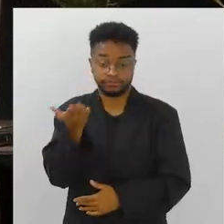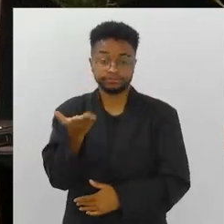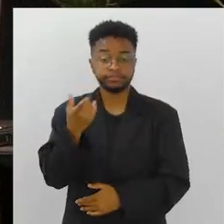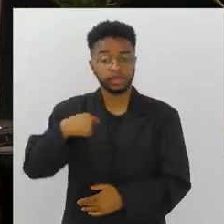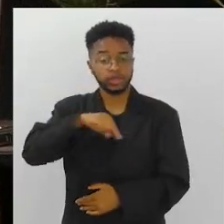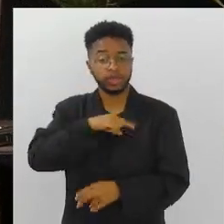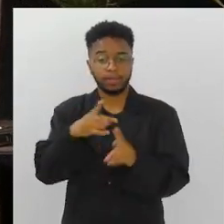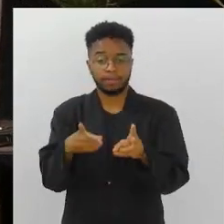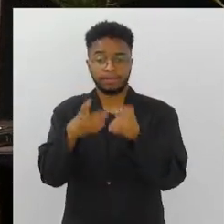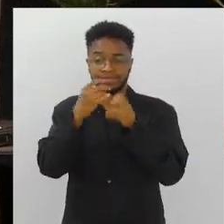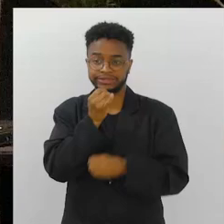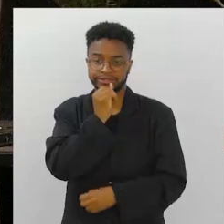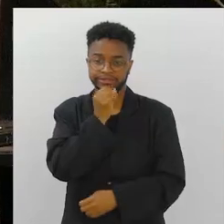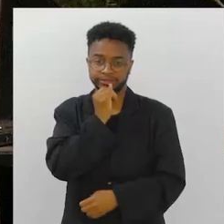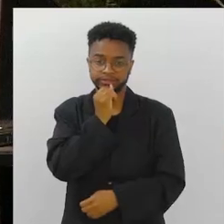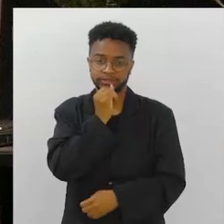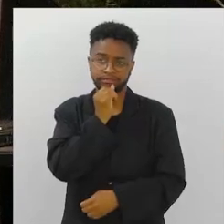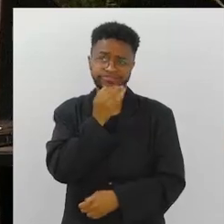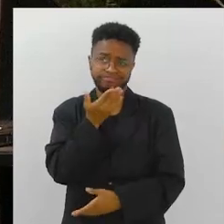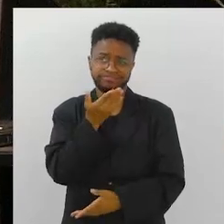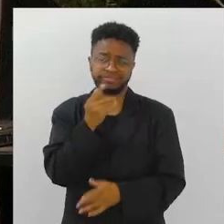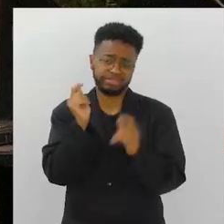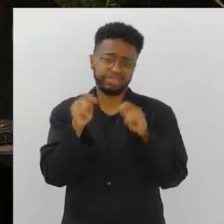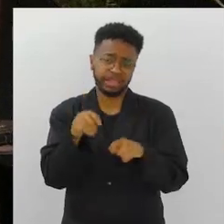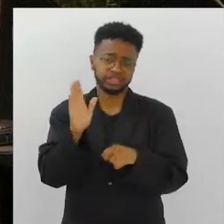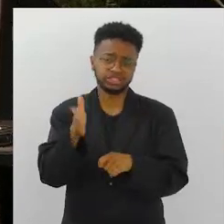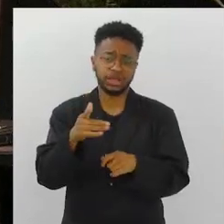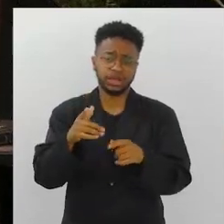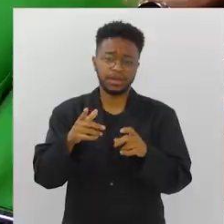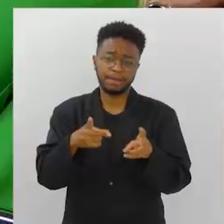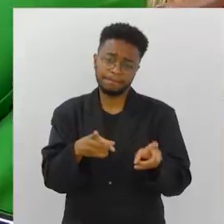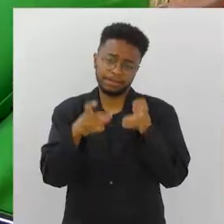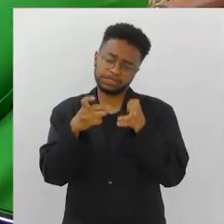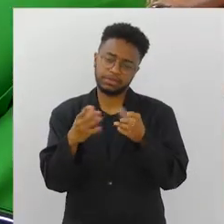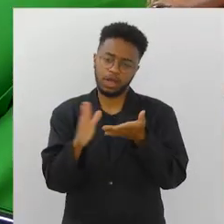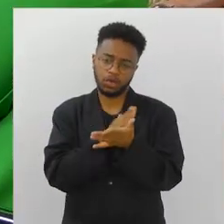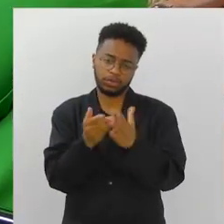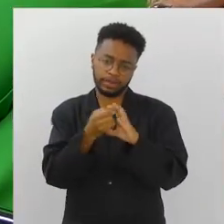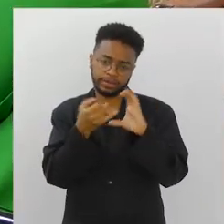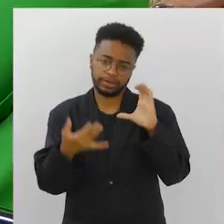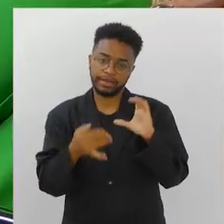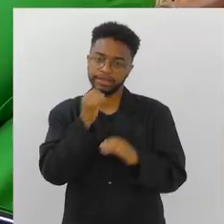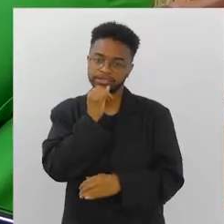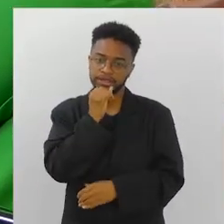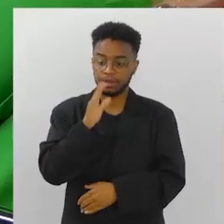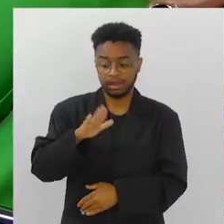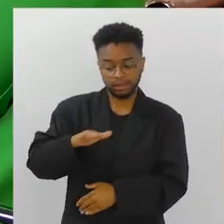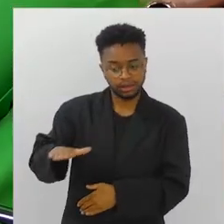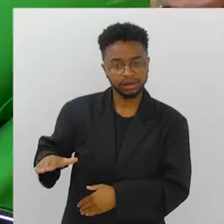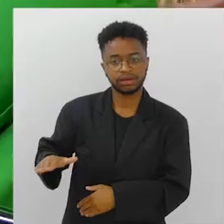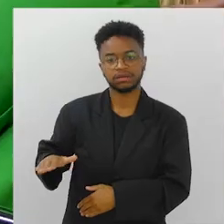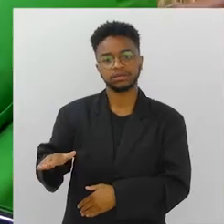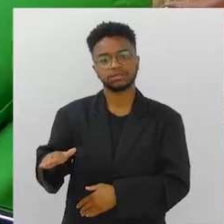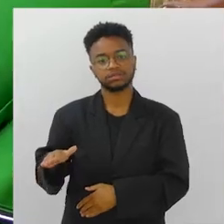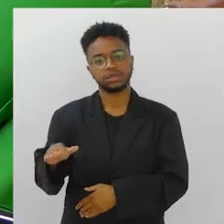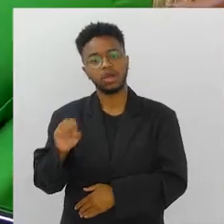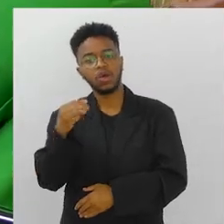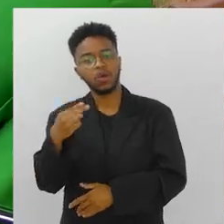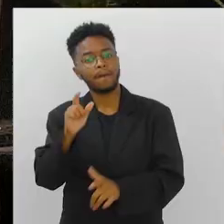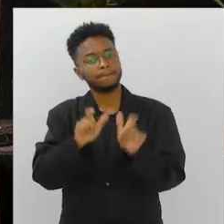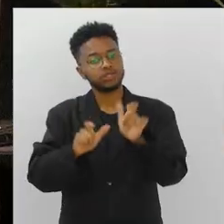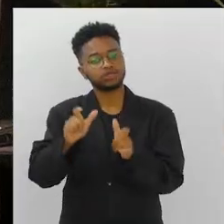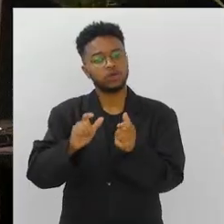o celular. A gente já vê, por exemplo, já é possível ver alguns sinais, por exemplo, nas crianças,